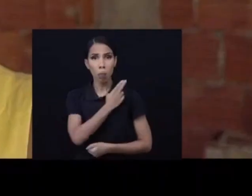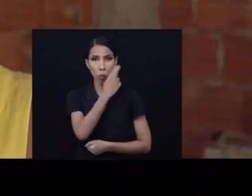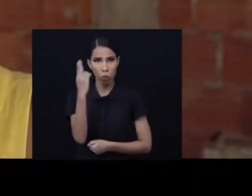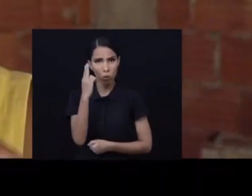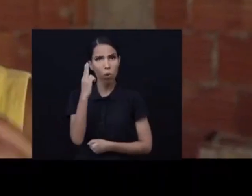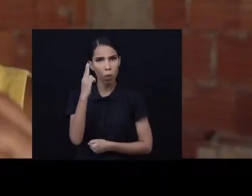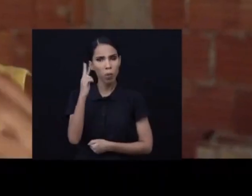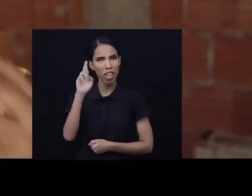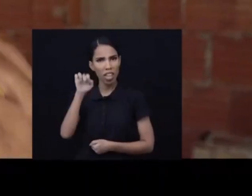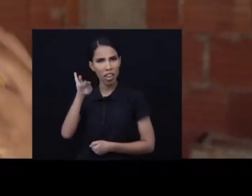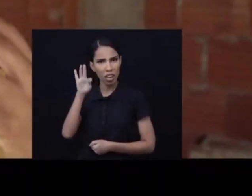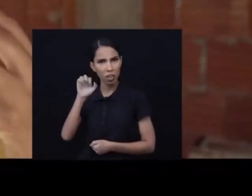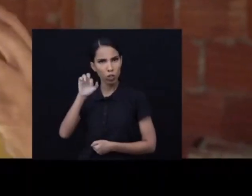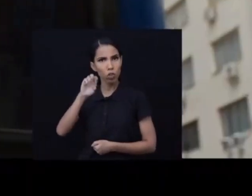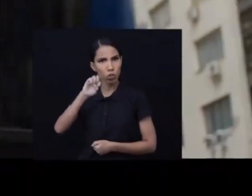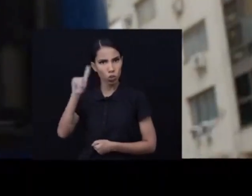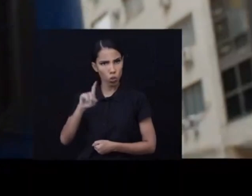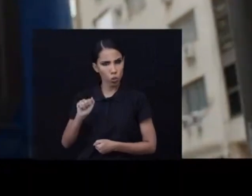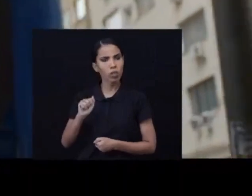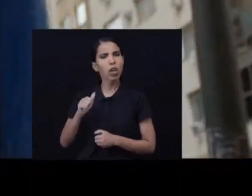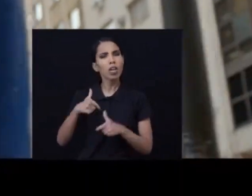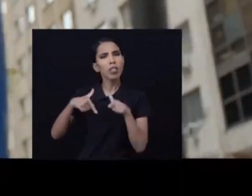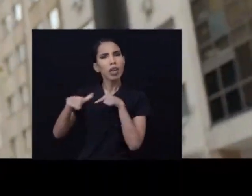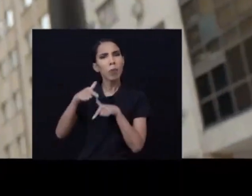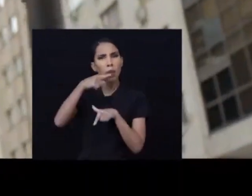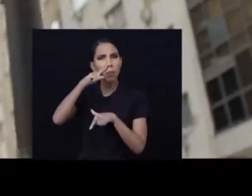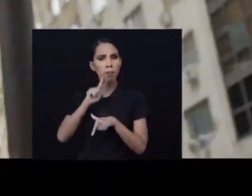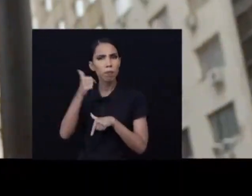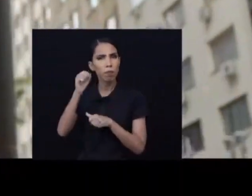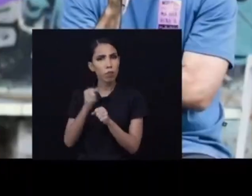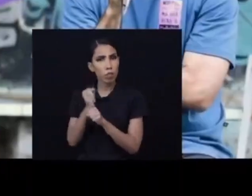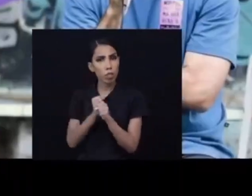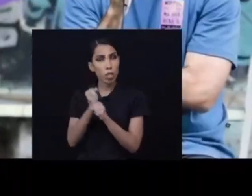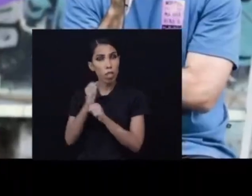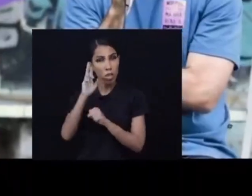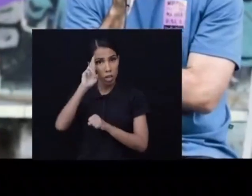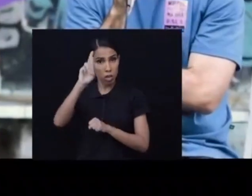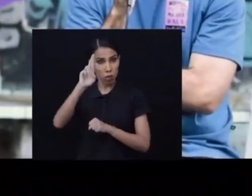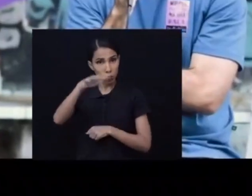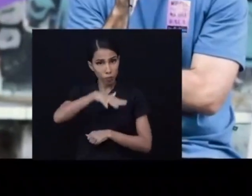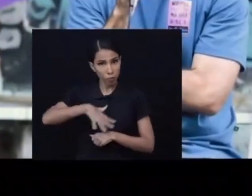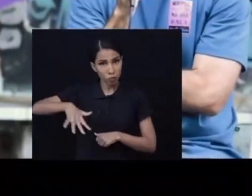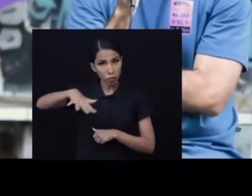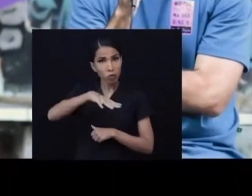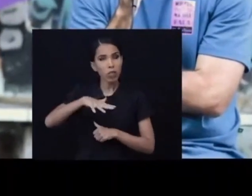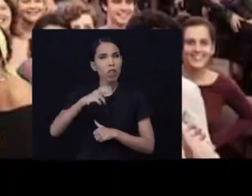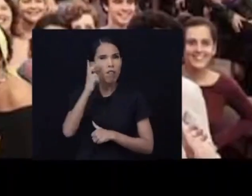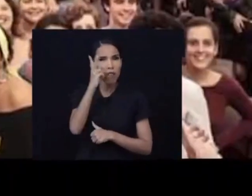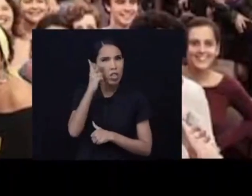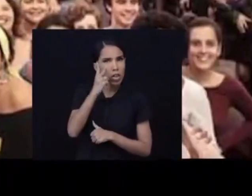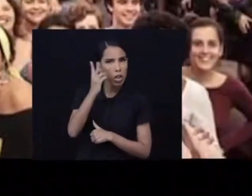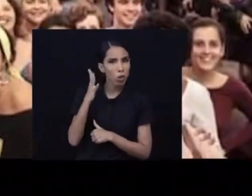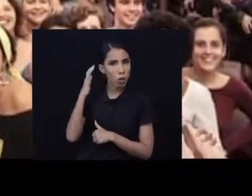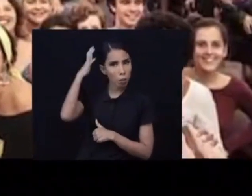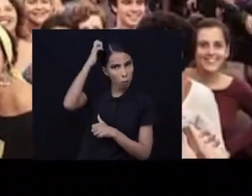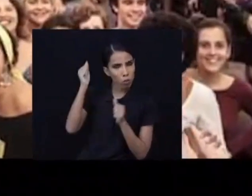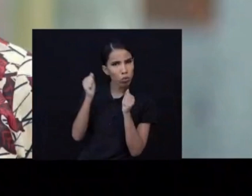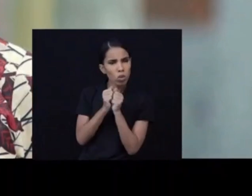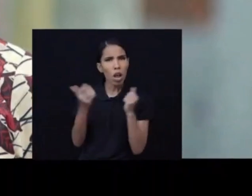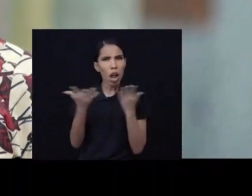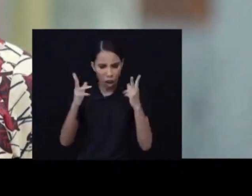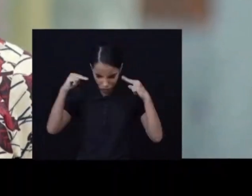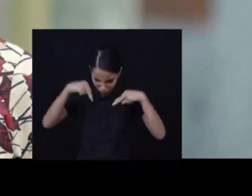Meu nome é Renata Souza Trabalhei com Marcelo Freixo por 10 anos E fui chefe de gabinete da Marielle na Câmara dos Vereadores